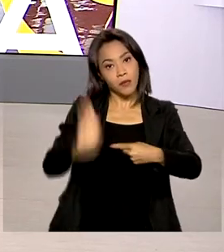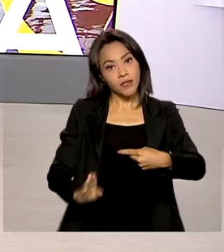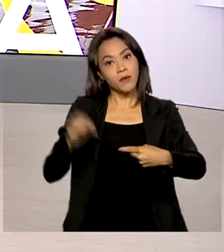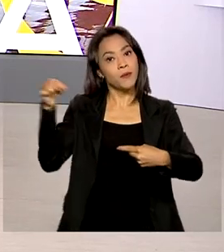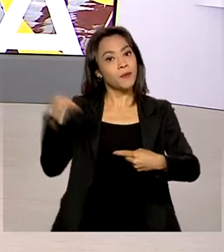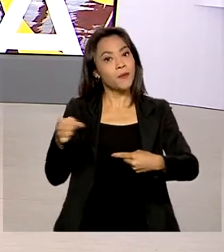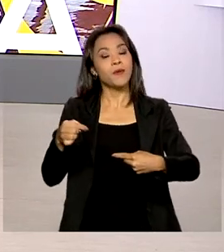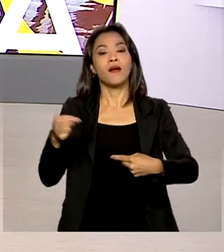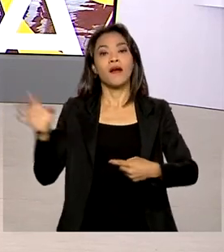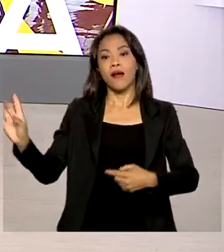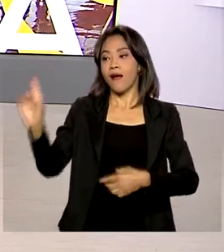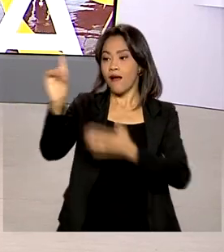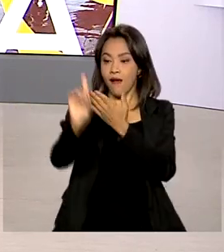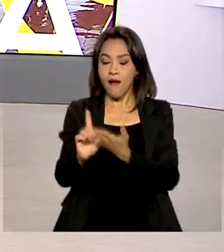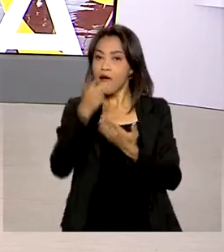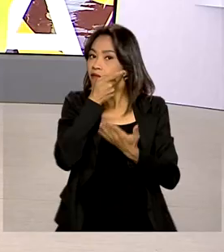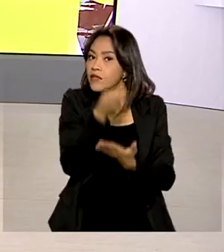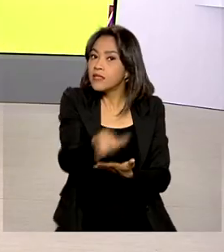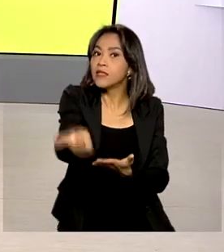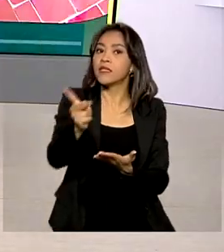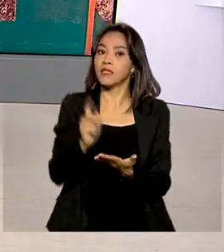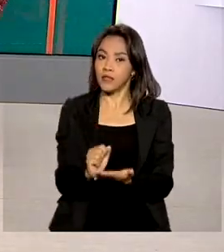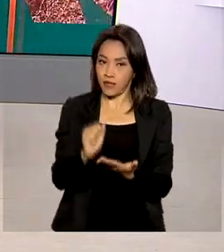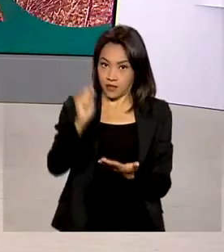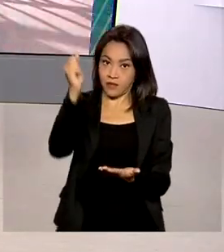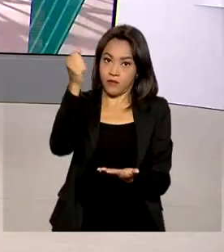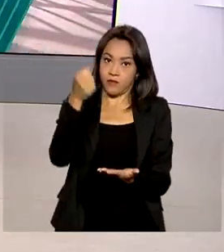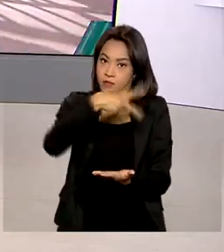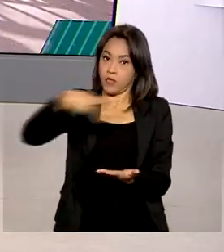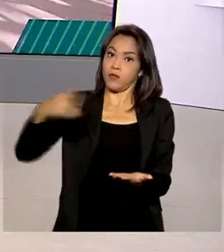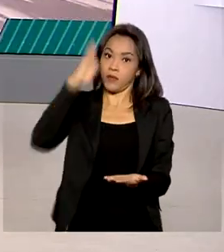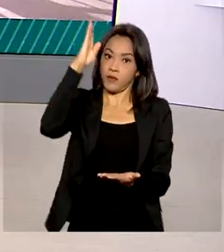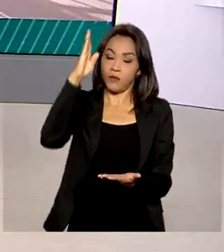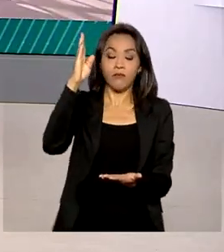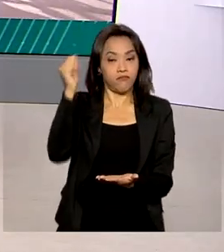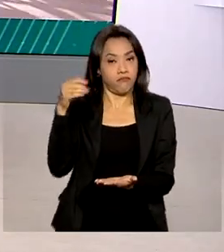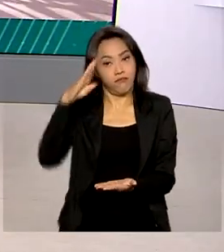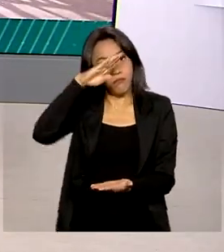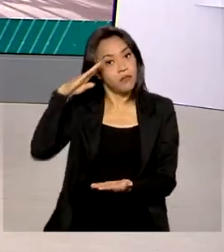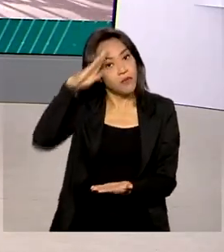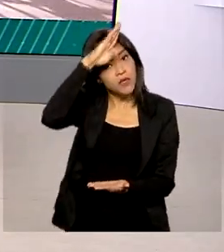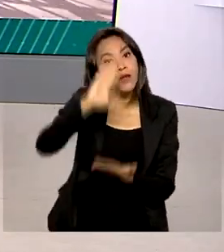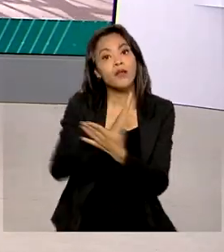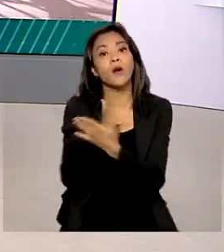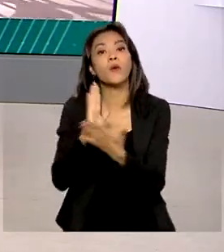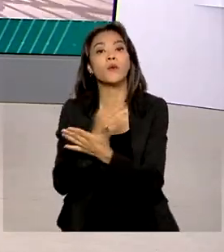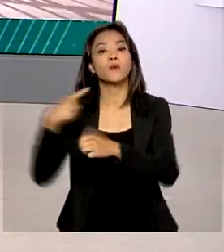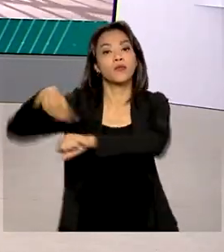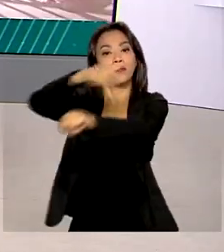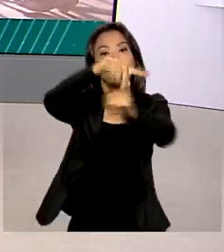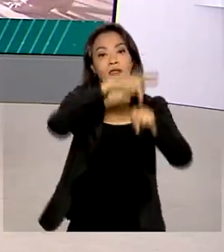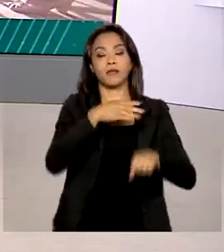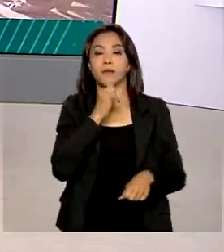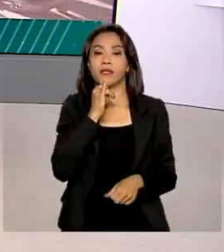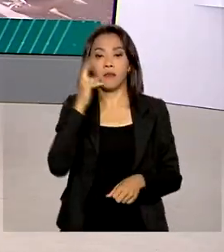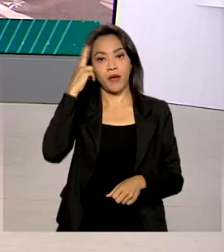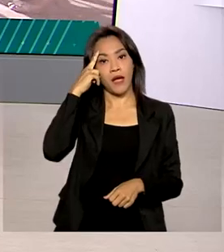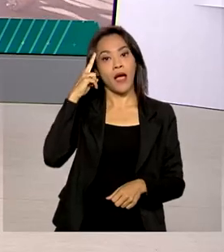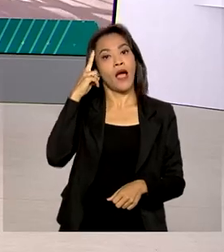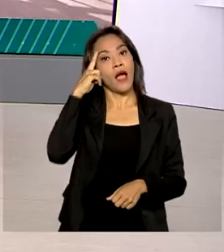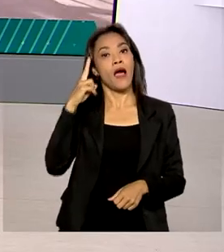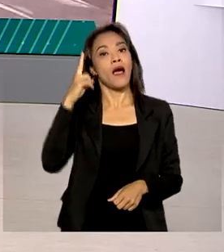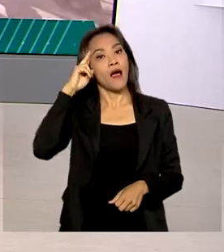visita do presidente Jair Bolsonaro a alguns países, da ajuda humanitária ao Haiti e da assinatura de acordos